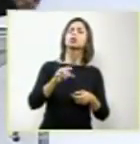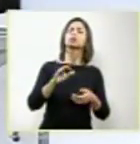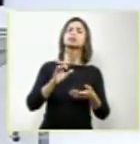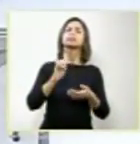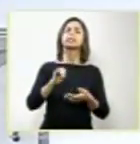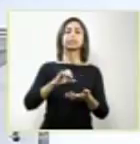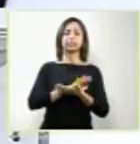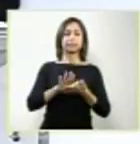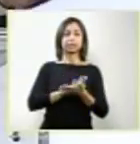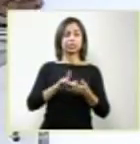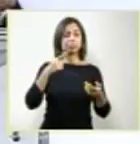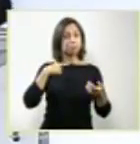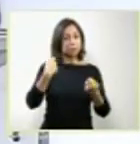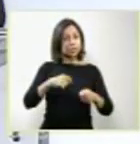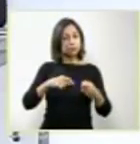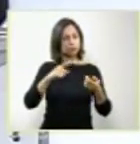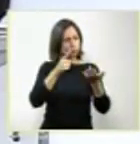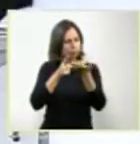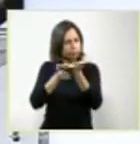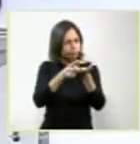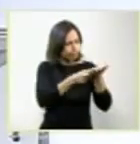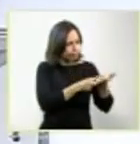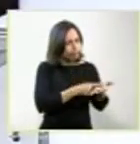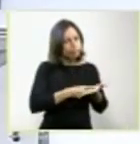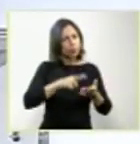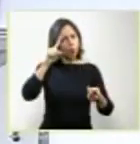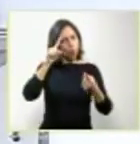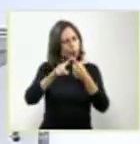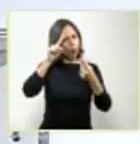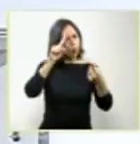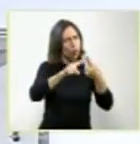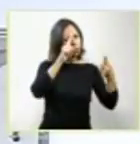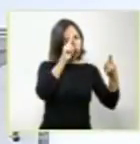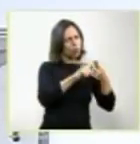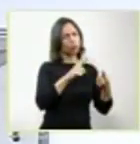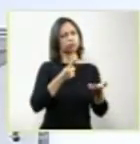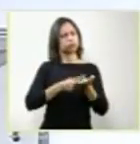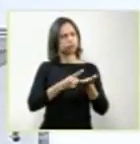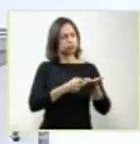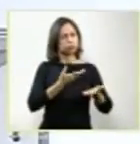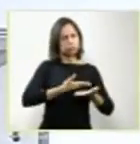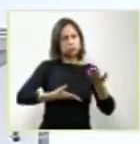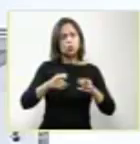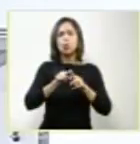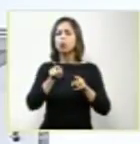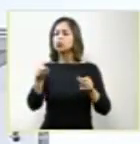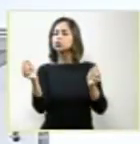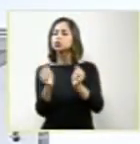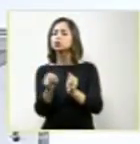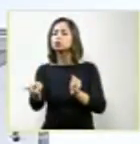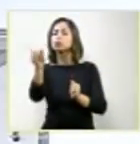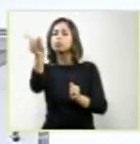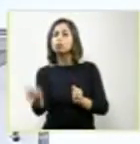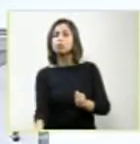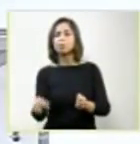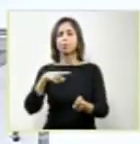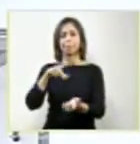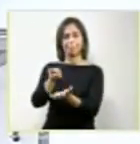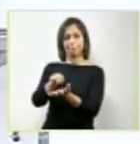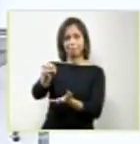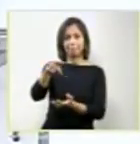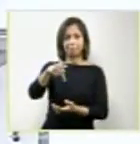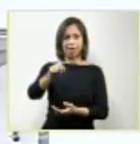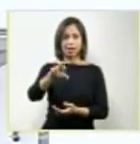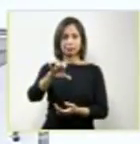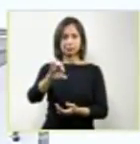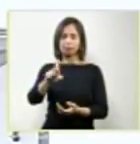sem a concordância, sem a participação dos pacientes. Oferecemos a eles sempre a